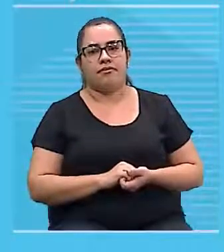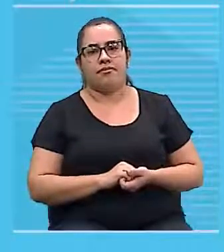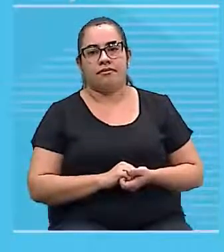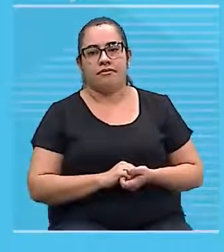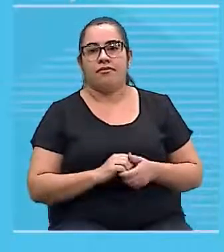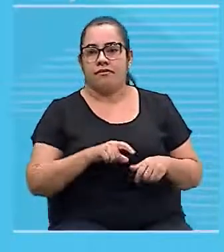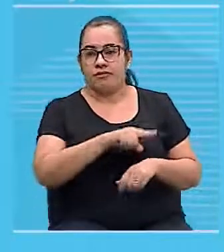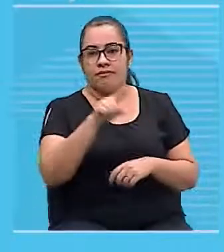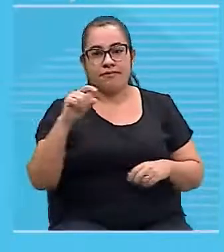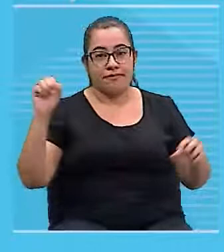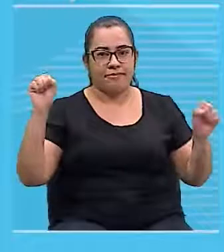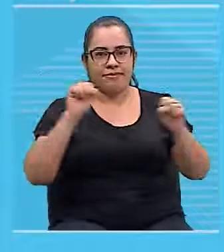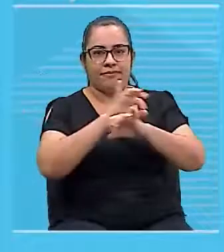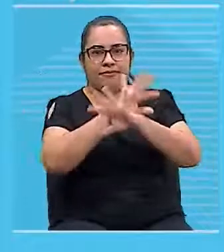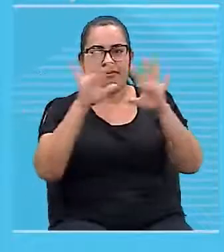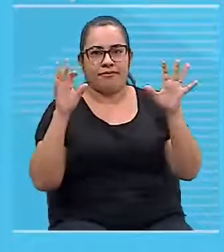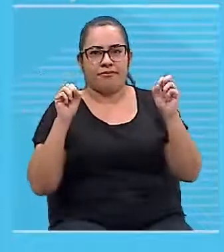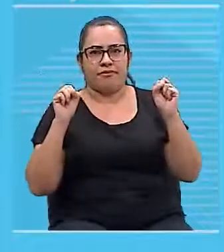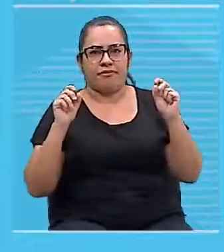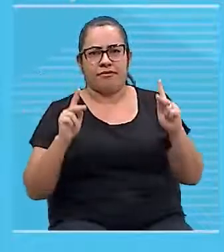Ficou claro para vocês?